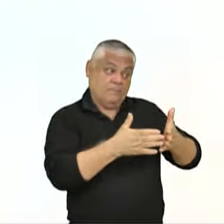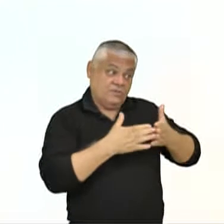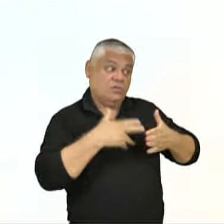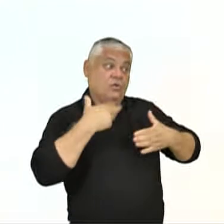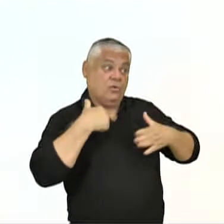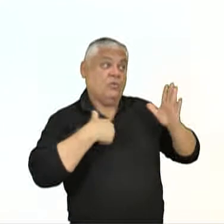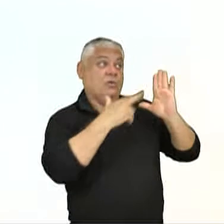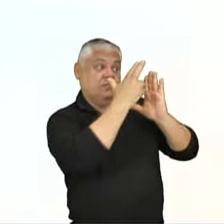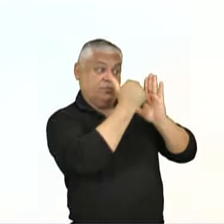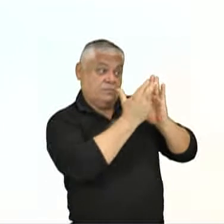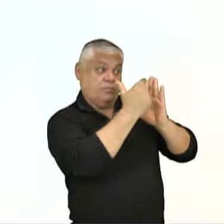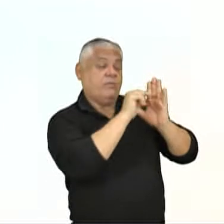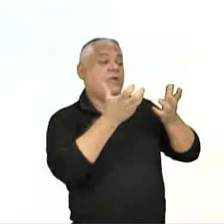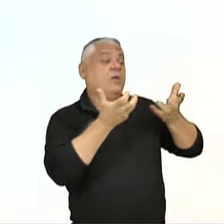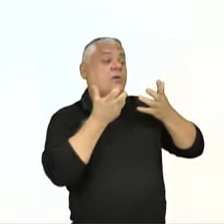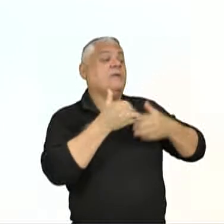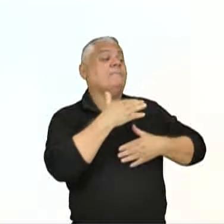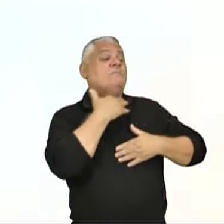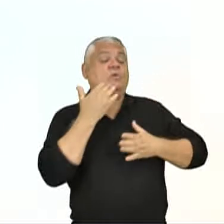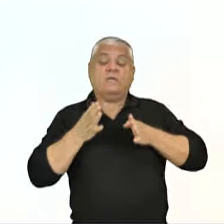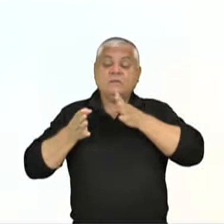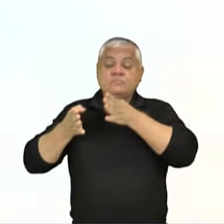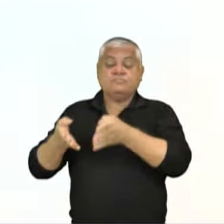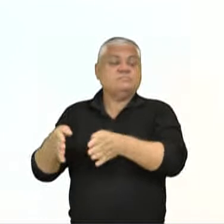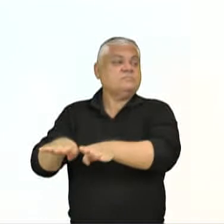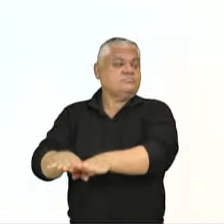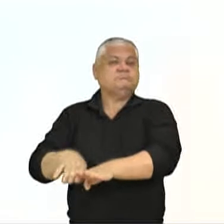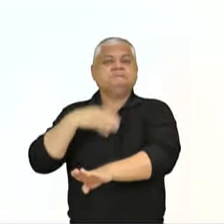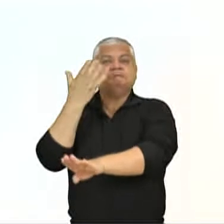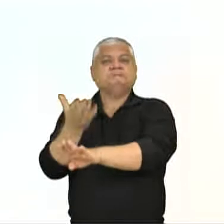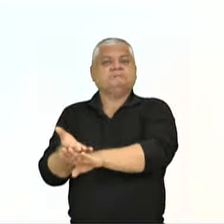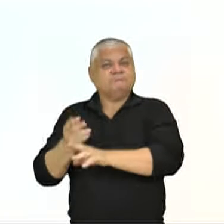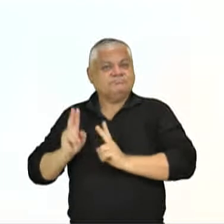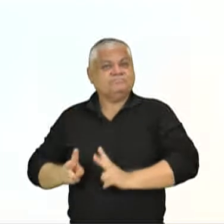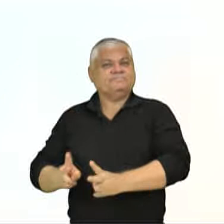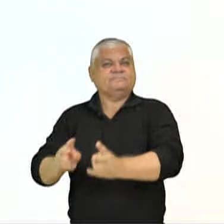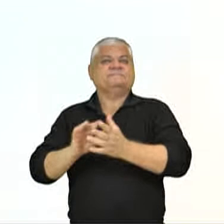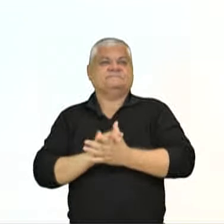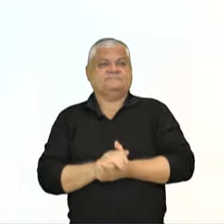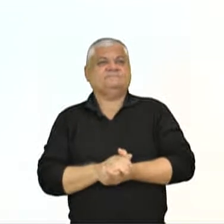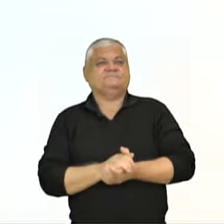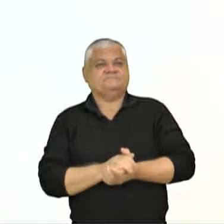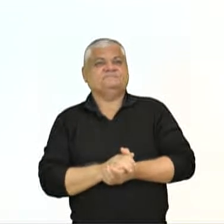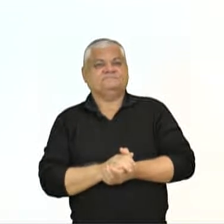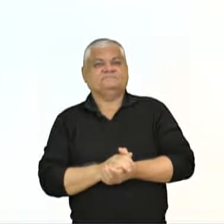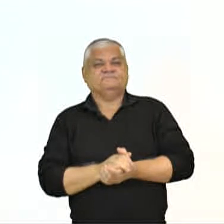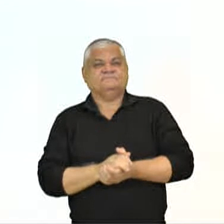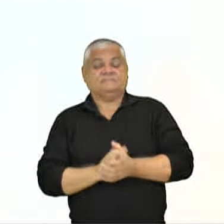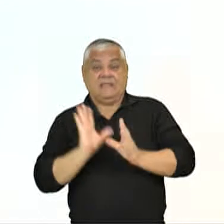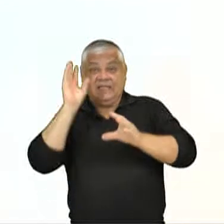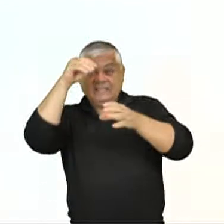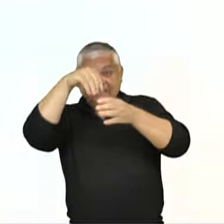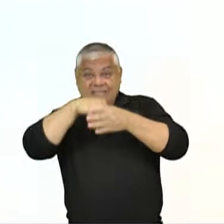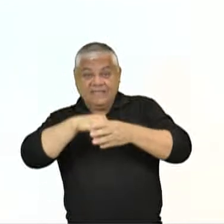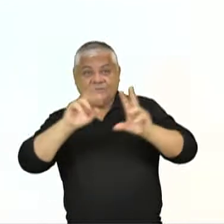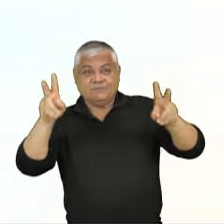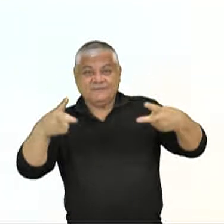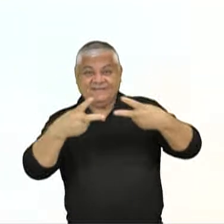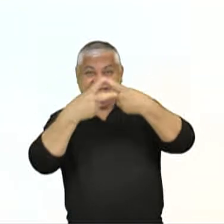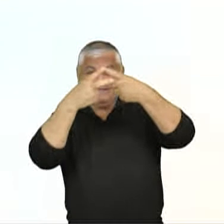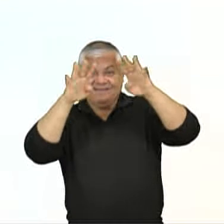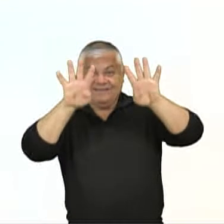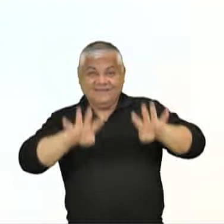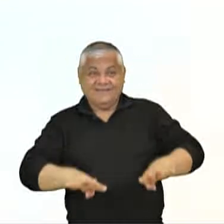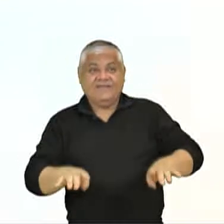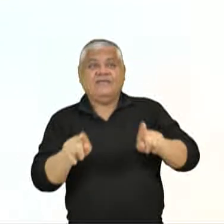era um local que ele admirava demais e por isso que ele está lá até hoje. E nós temos dentro do Panteão outra coisa interessante, não possui janelas